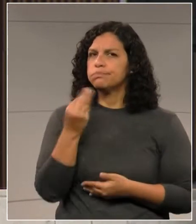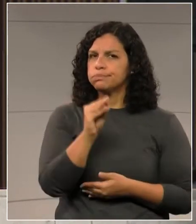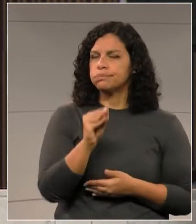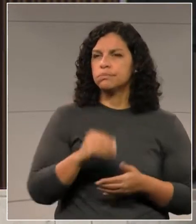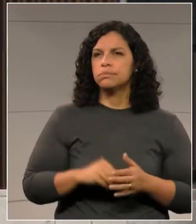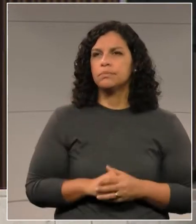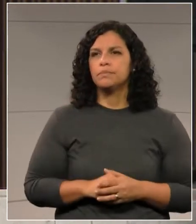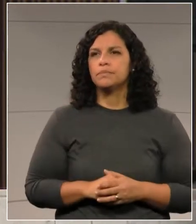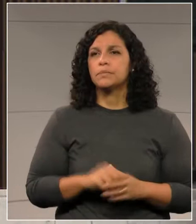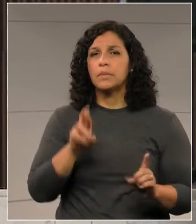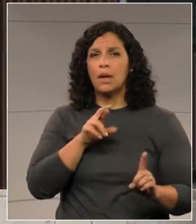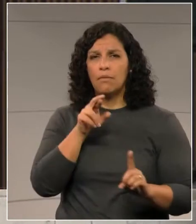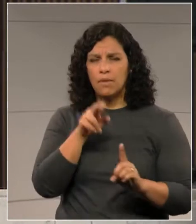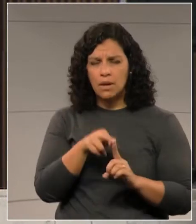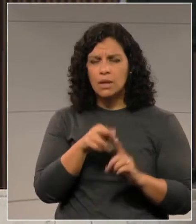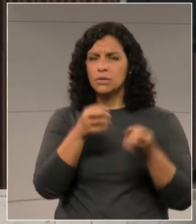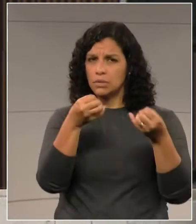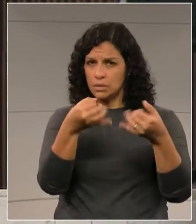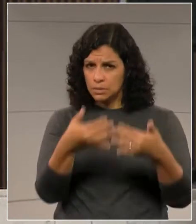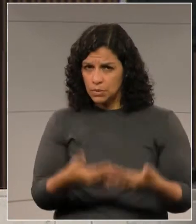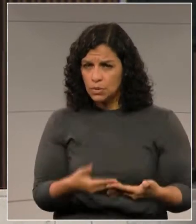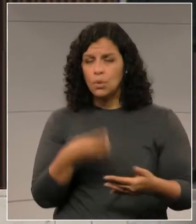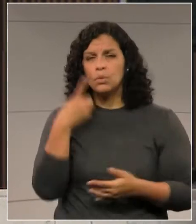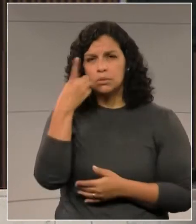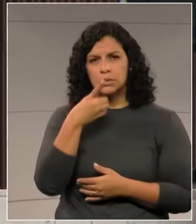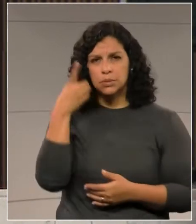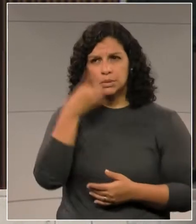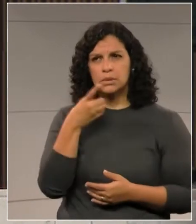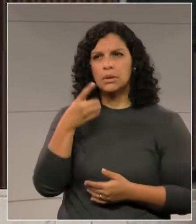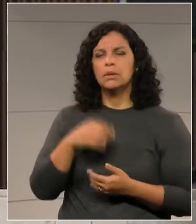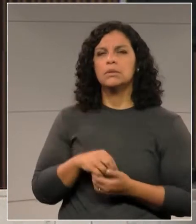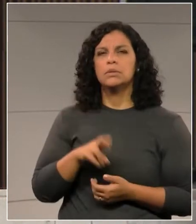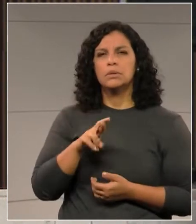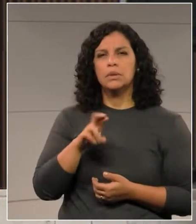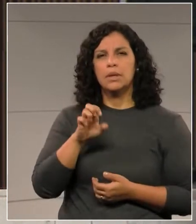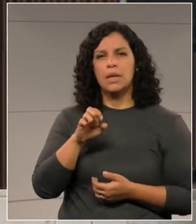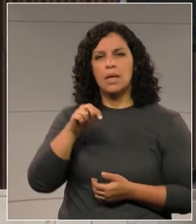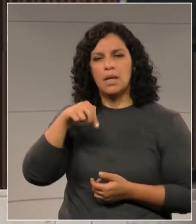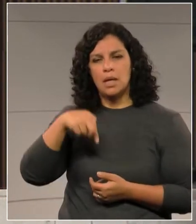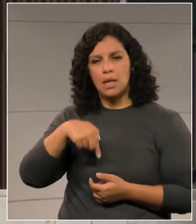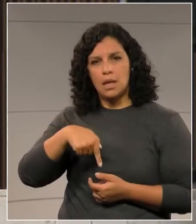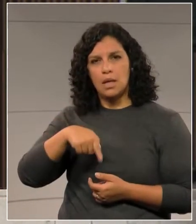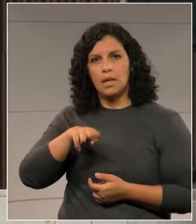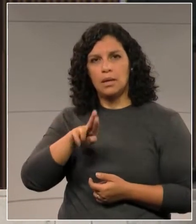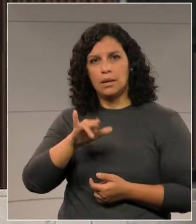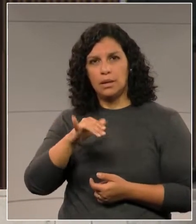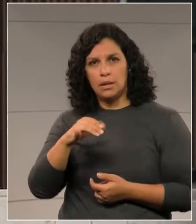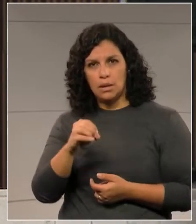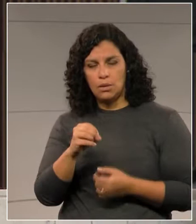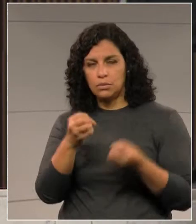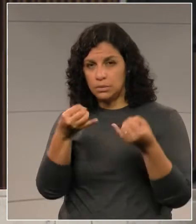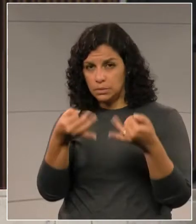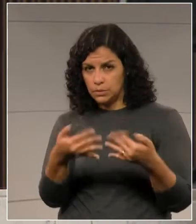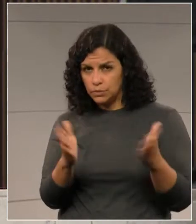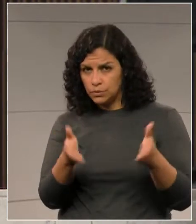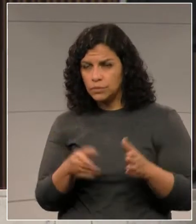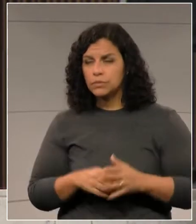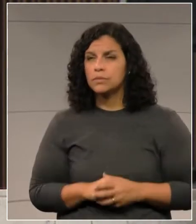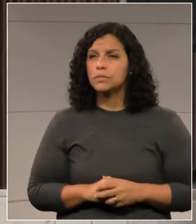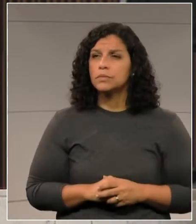já se referiu, como eu falei, o deputado Requião, e o post está aqui,